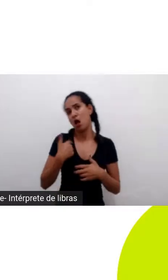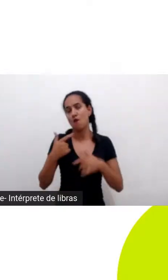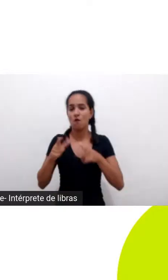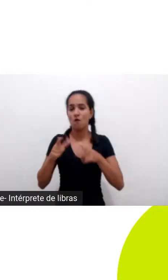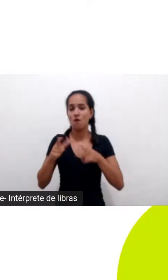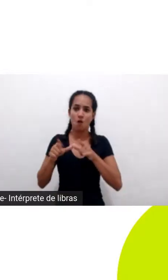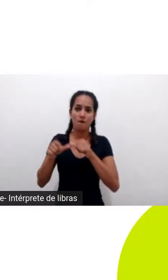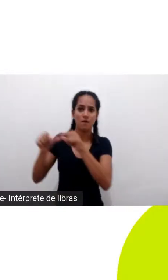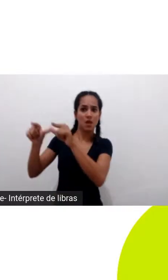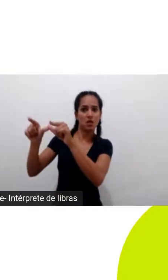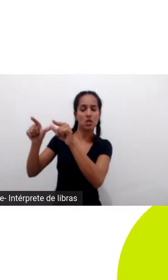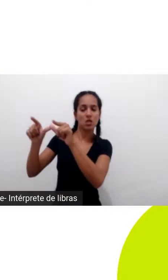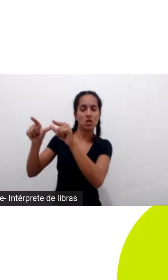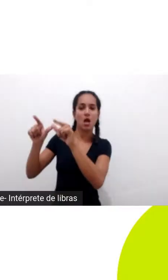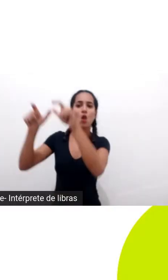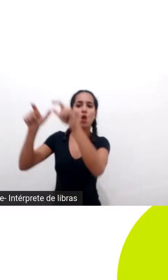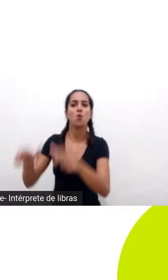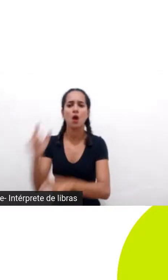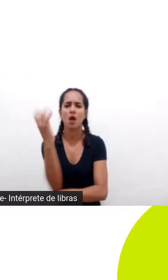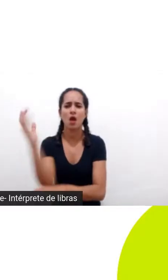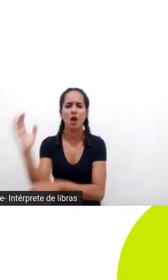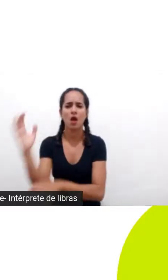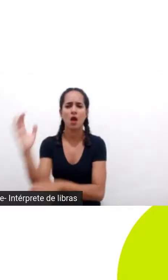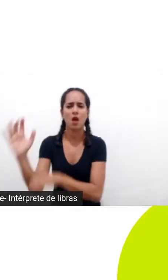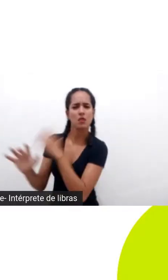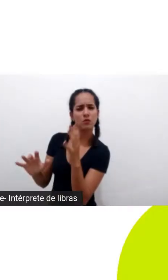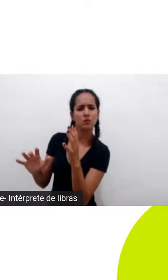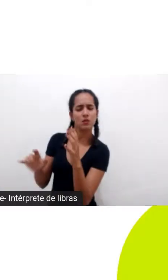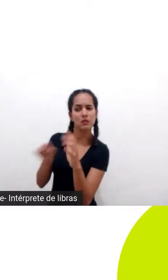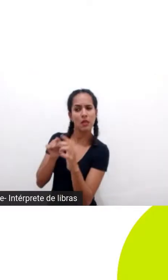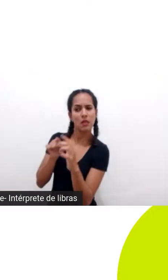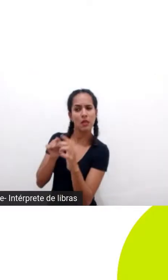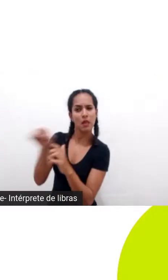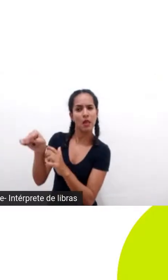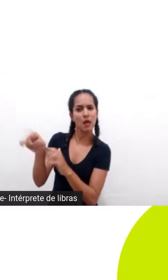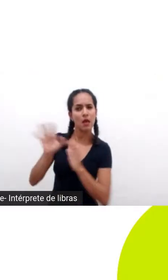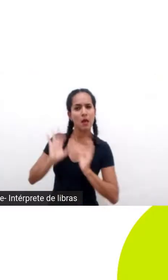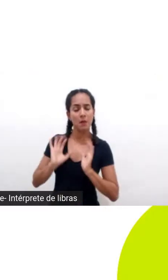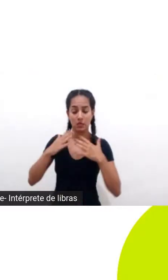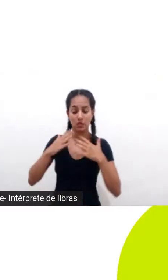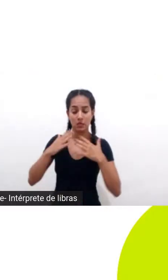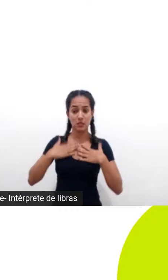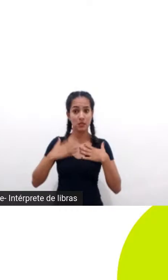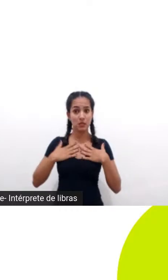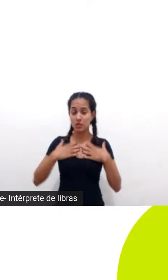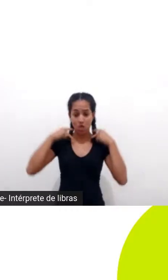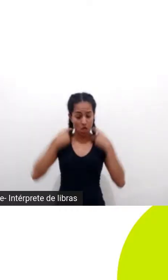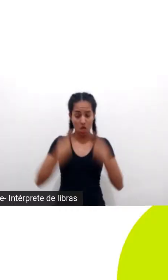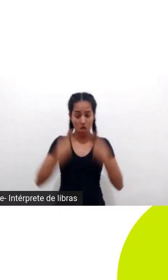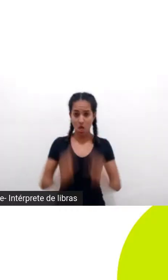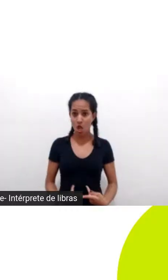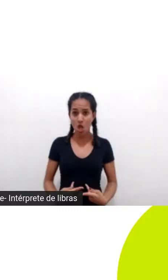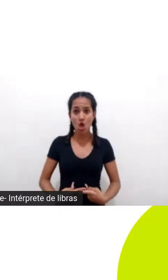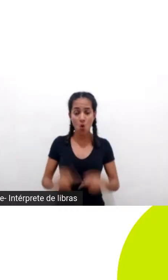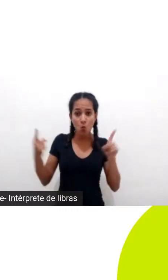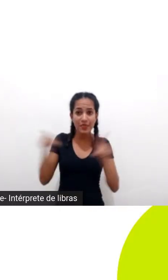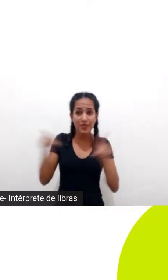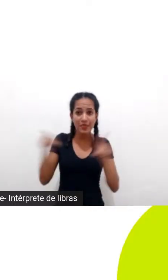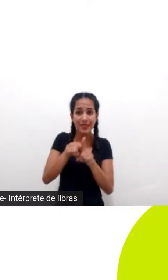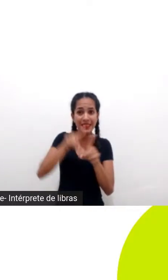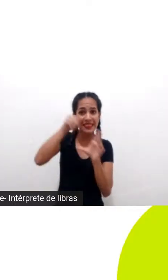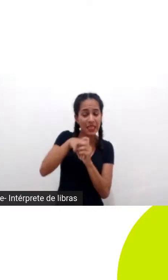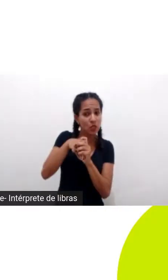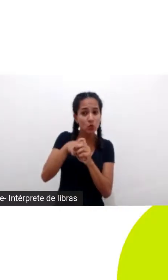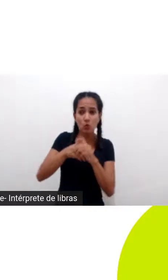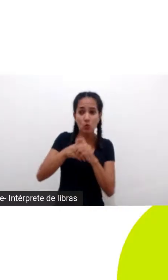natureza sendo que na verdade o ser humano é a natureza ele faz parte da natureza e como e como esse